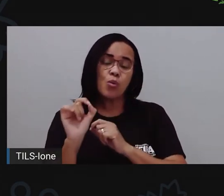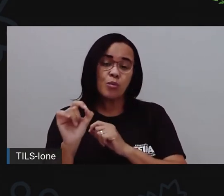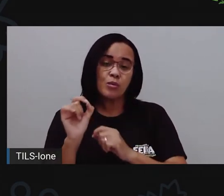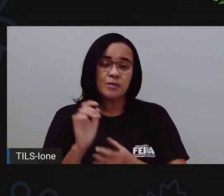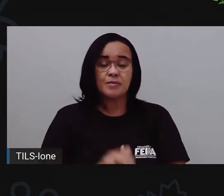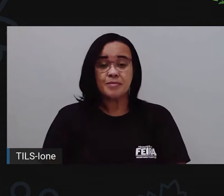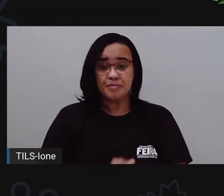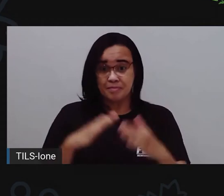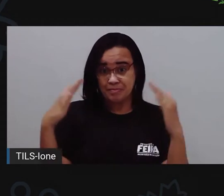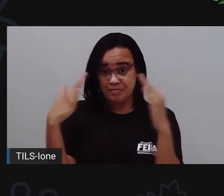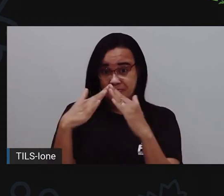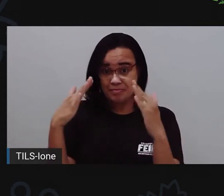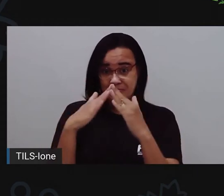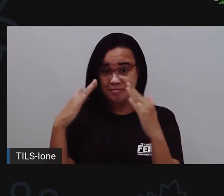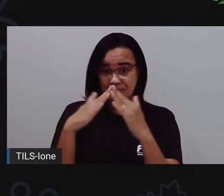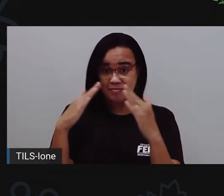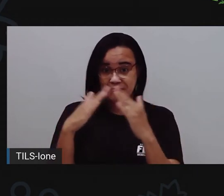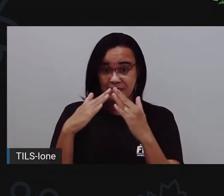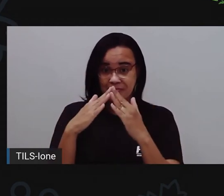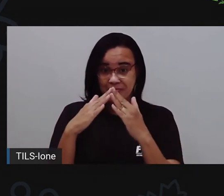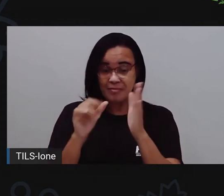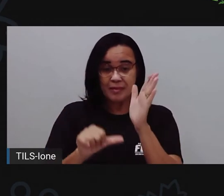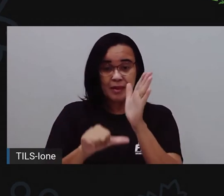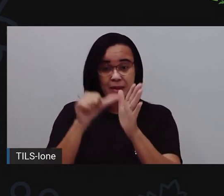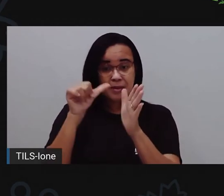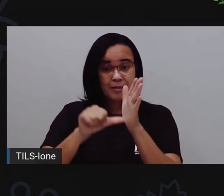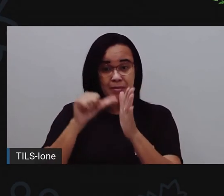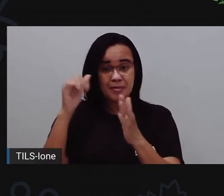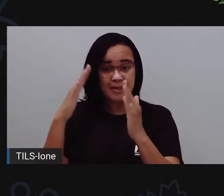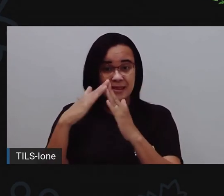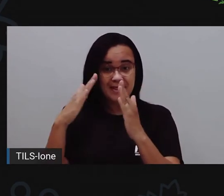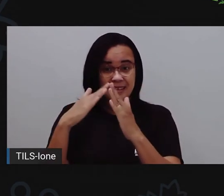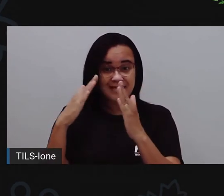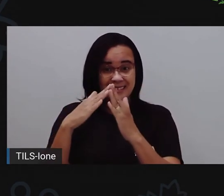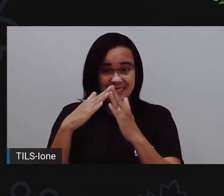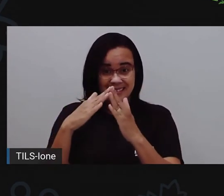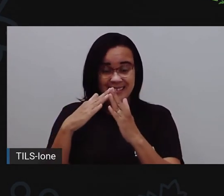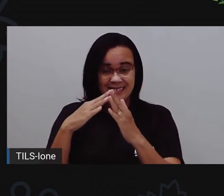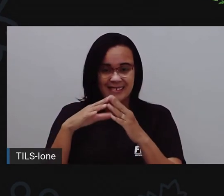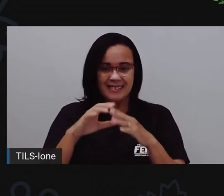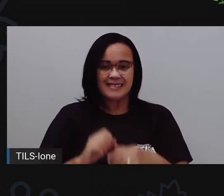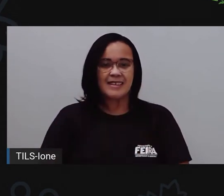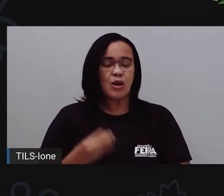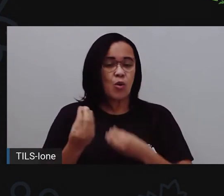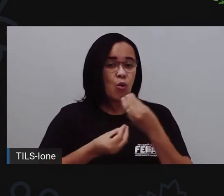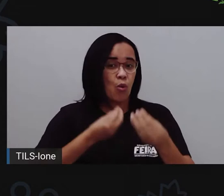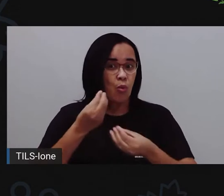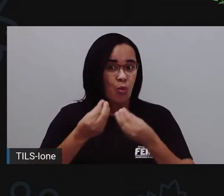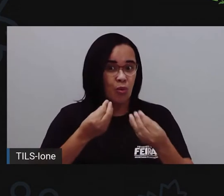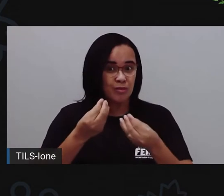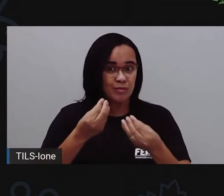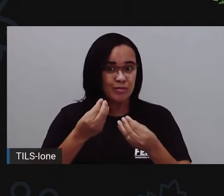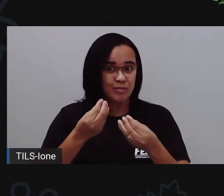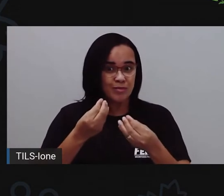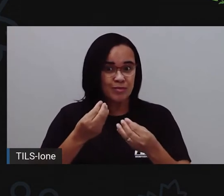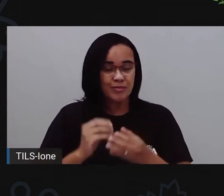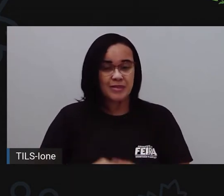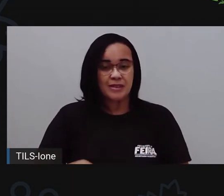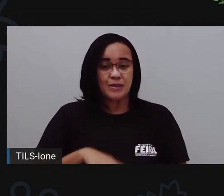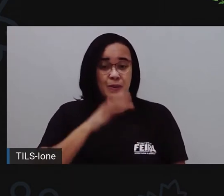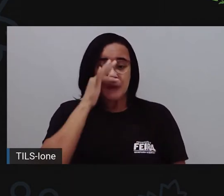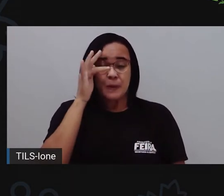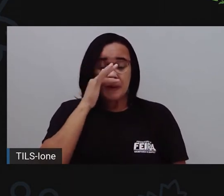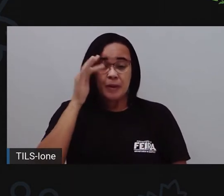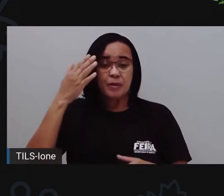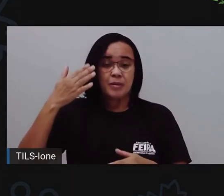casa, a primeira que ela fala é a casa furada para entrar e sair. De quem